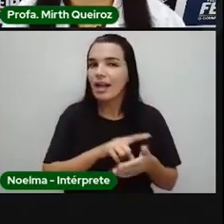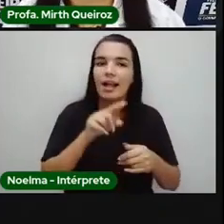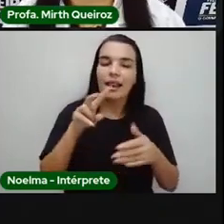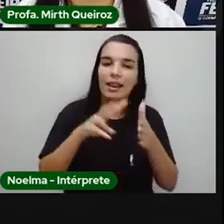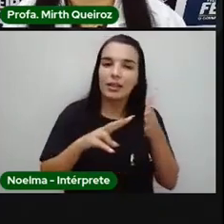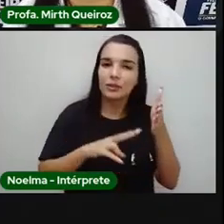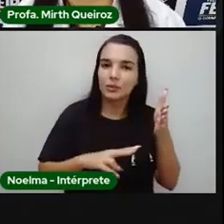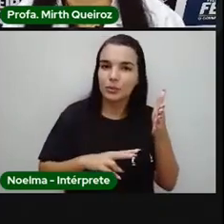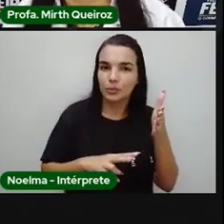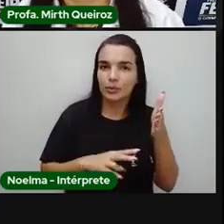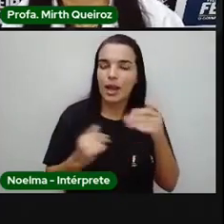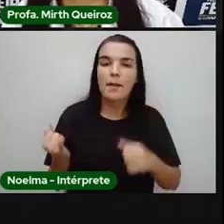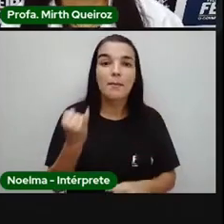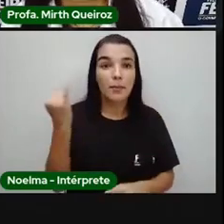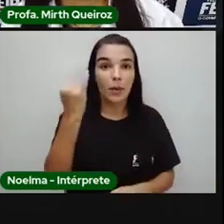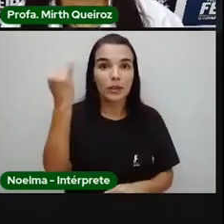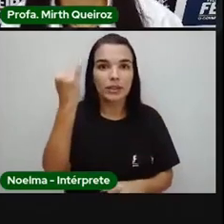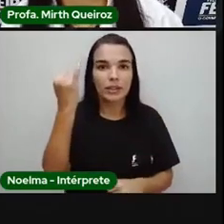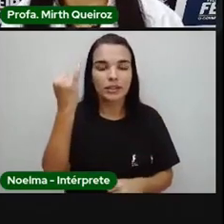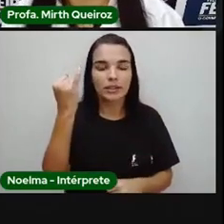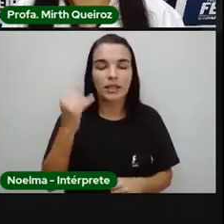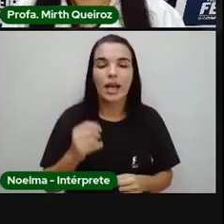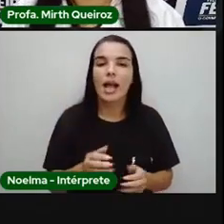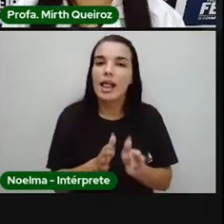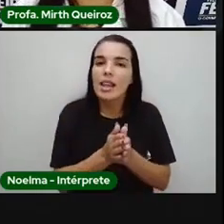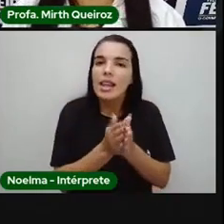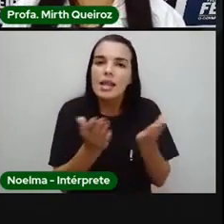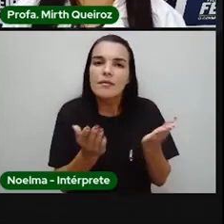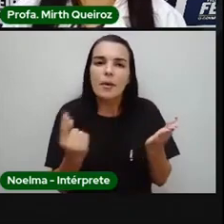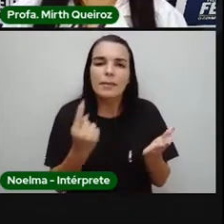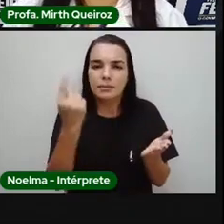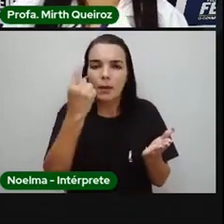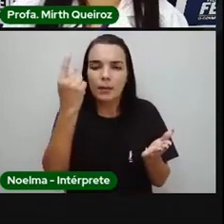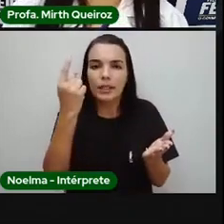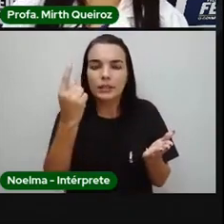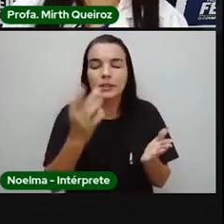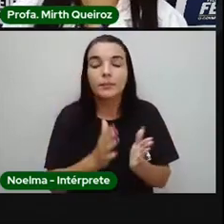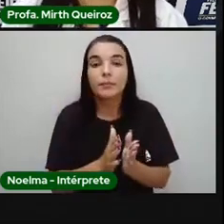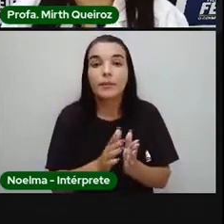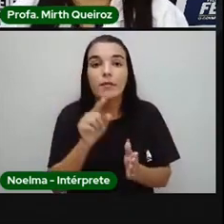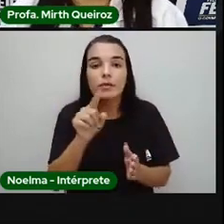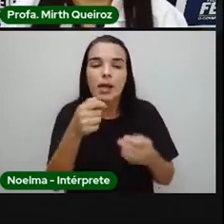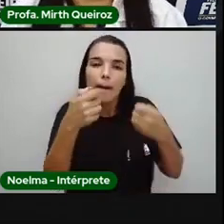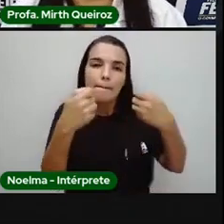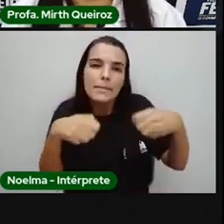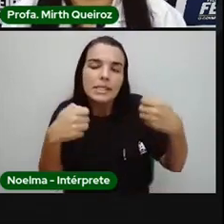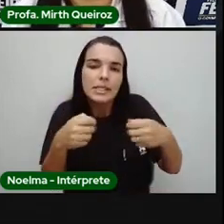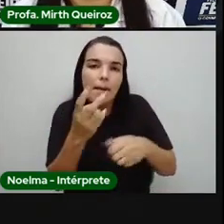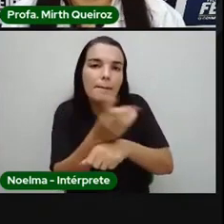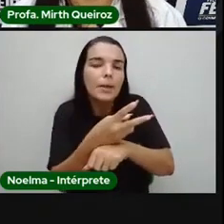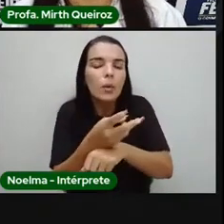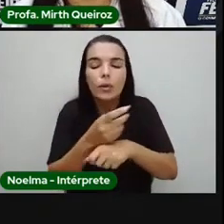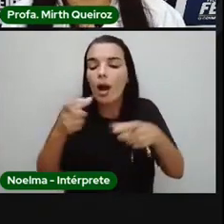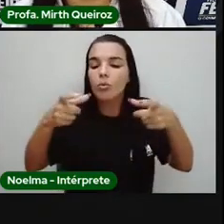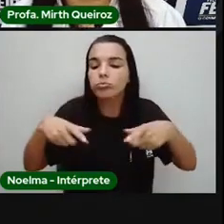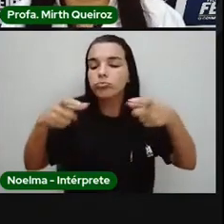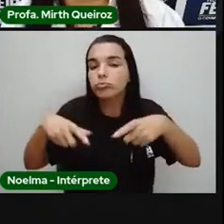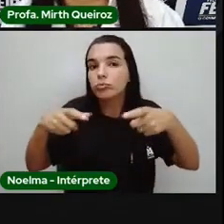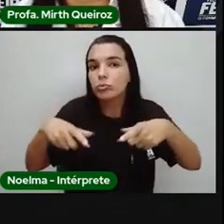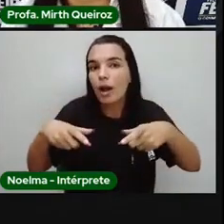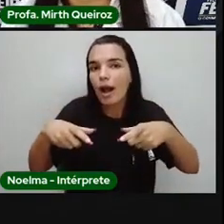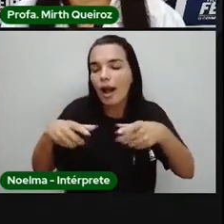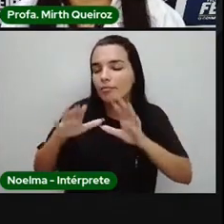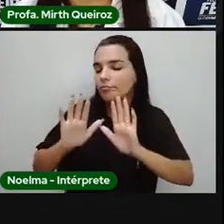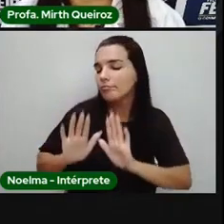forem fazer a leitura, principalmente de um livro, que vocês encontrem um espaço que seja propício, que seja ideal para isso. Primeiro,